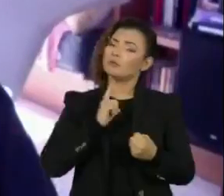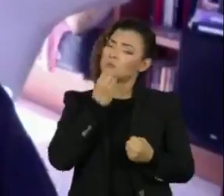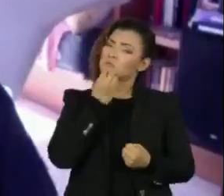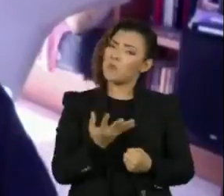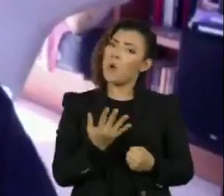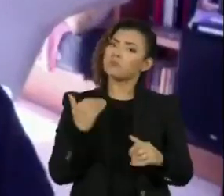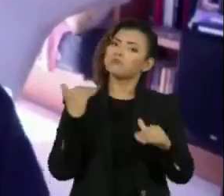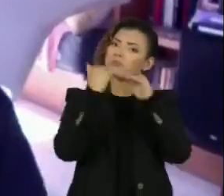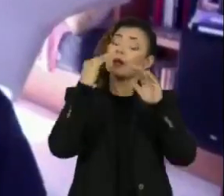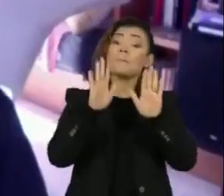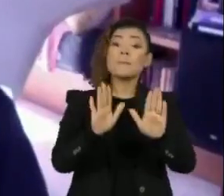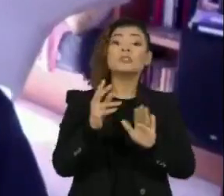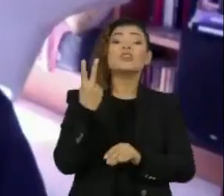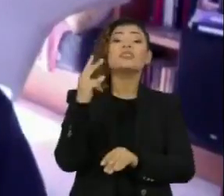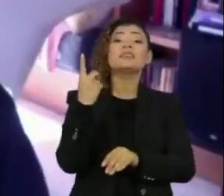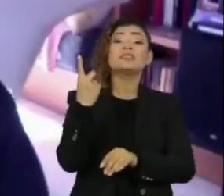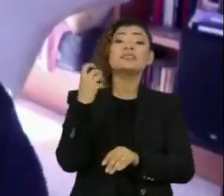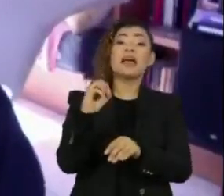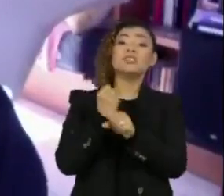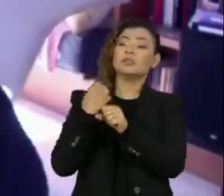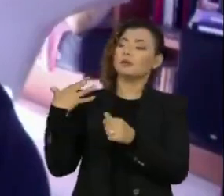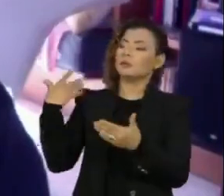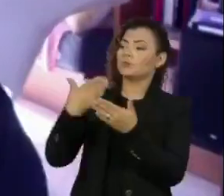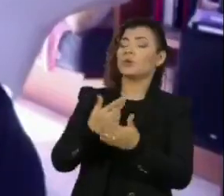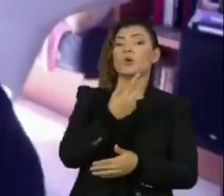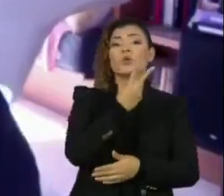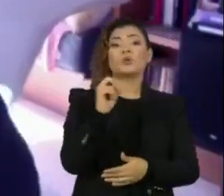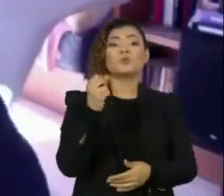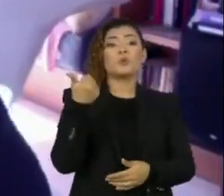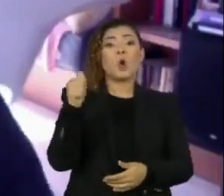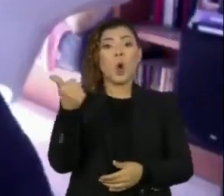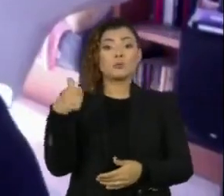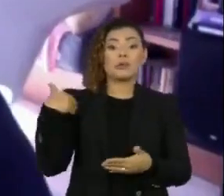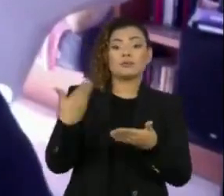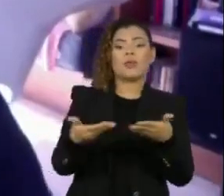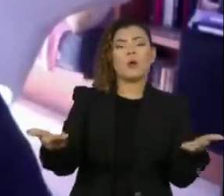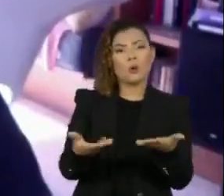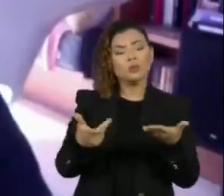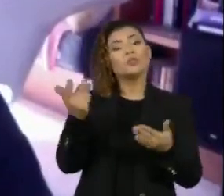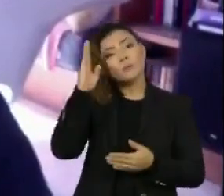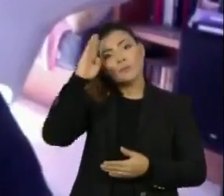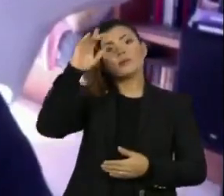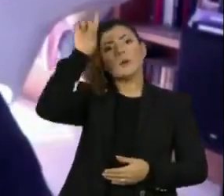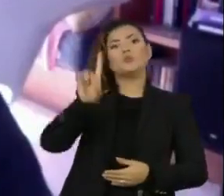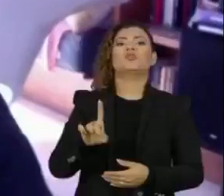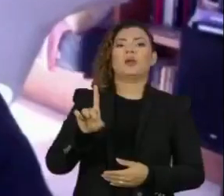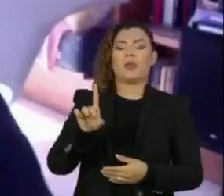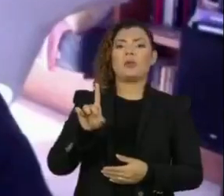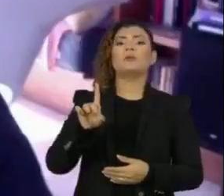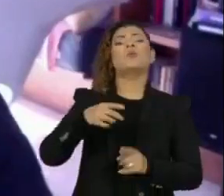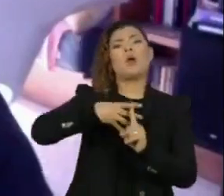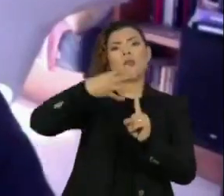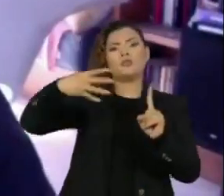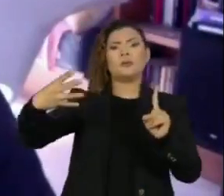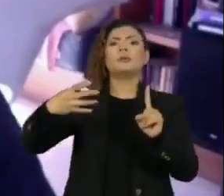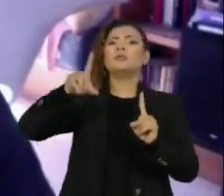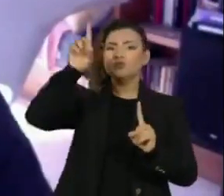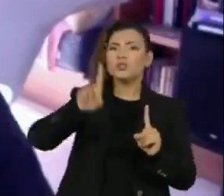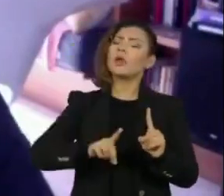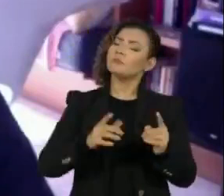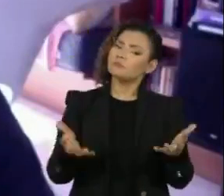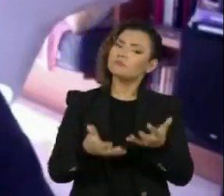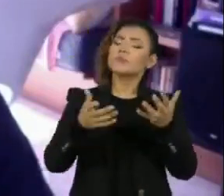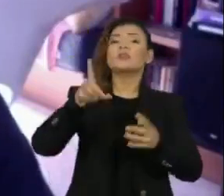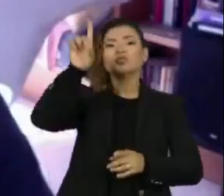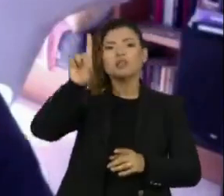Vale dizer que só nos últimos 10 anos, desde 2011, o Brasil reconheceu os principais direitos da comunidade LGBT. Então,